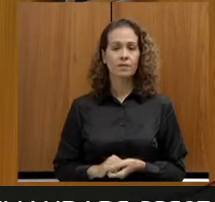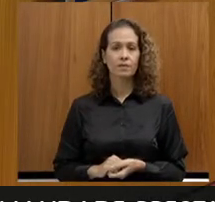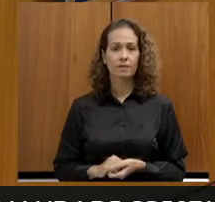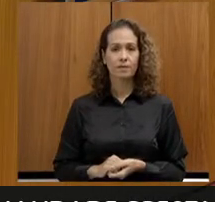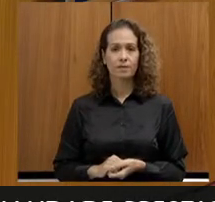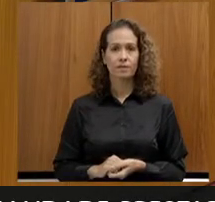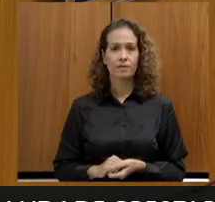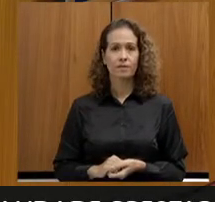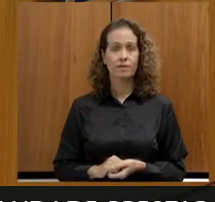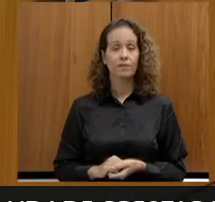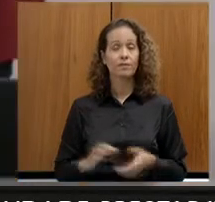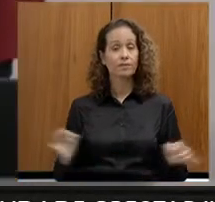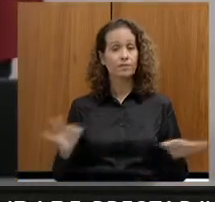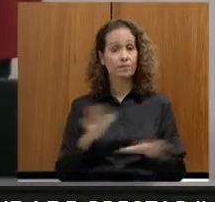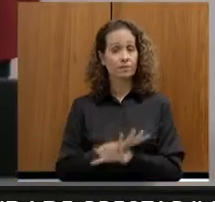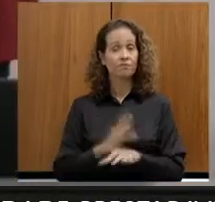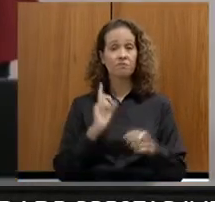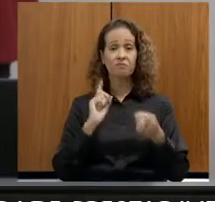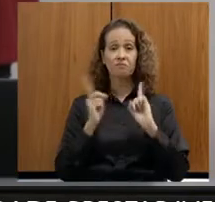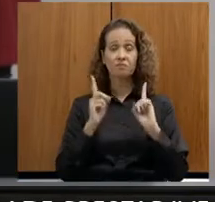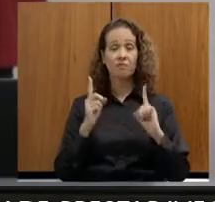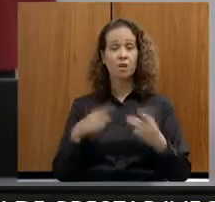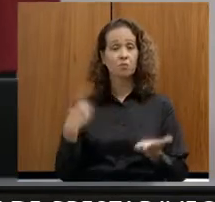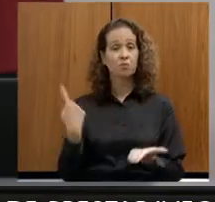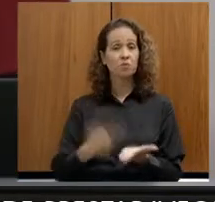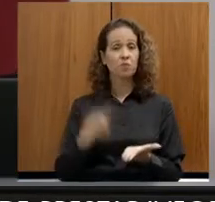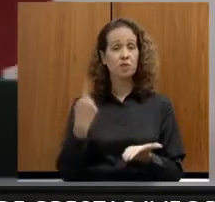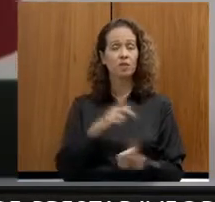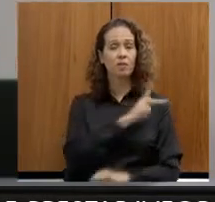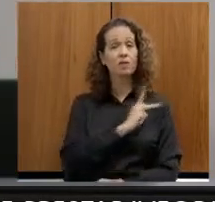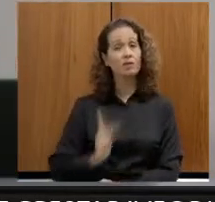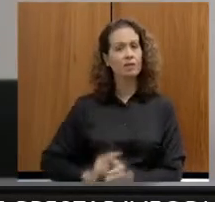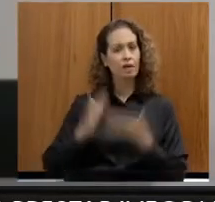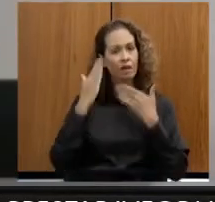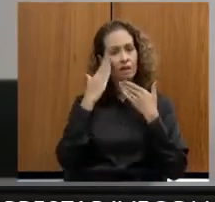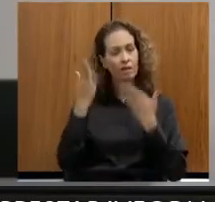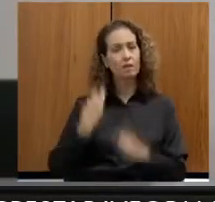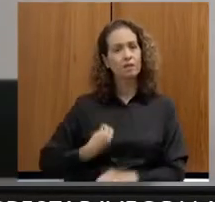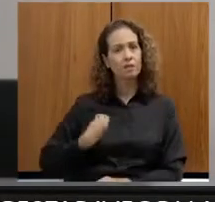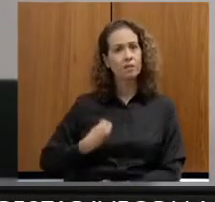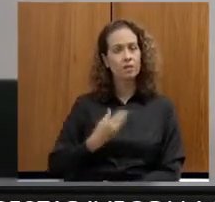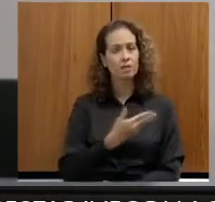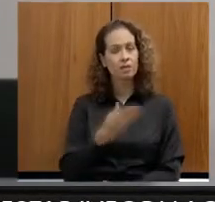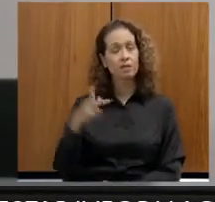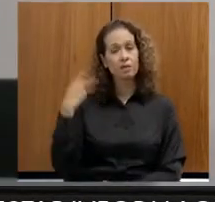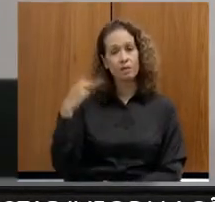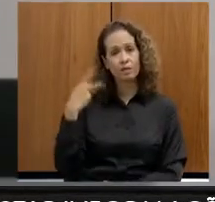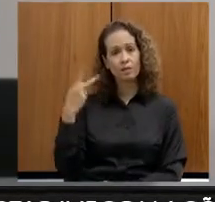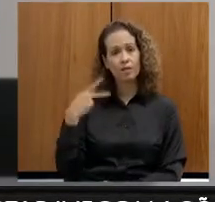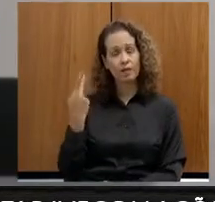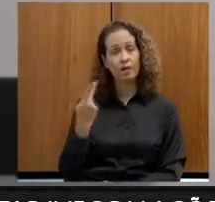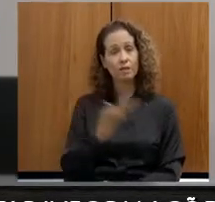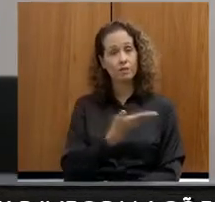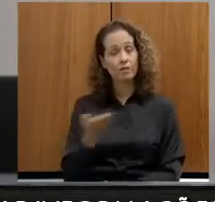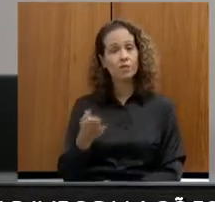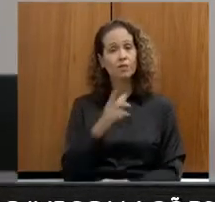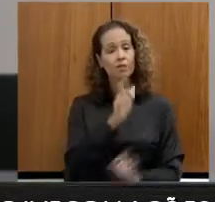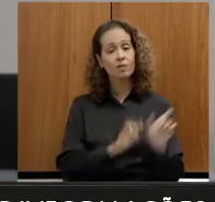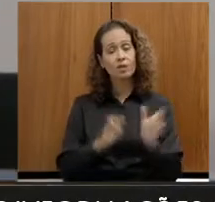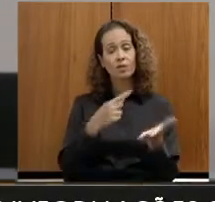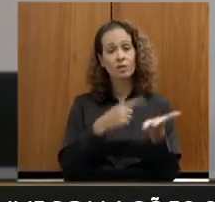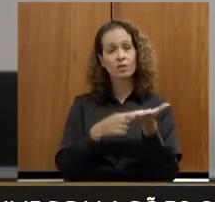Cumprindo a finalidade da reunião, a presidência agradece a presença dos parlamentares, dos convidados,